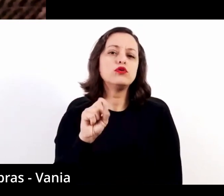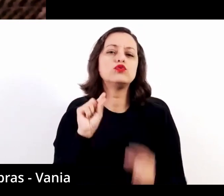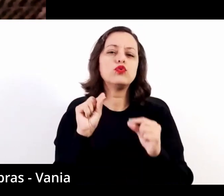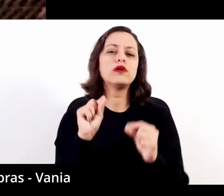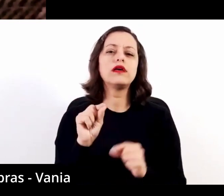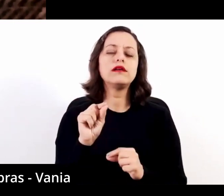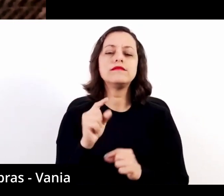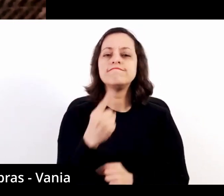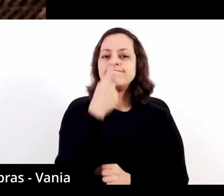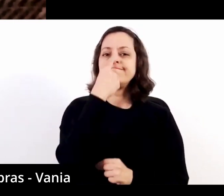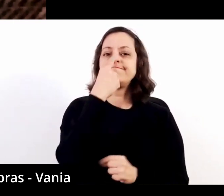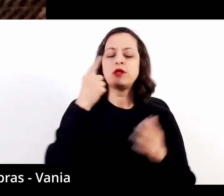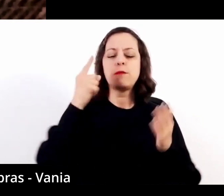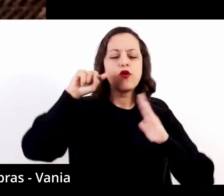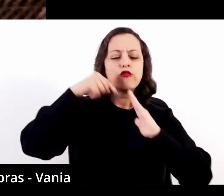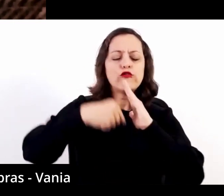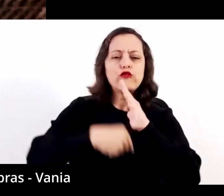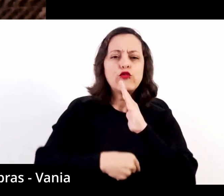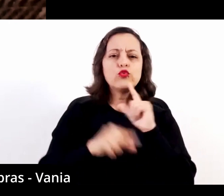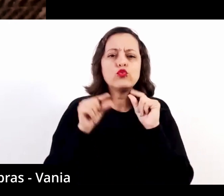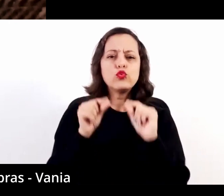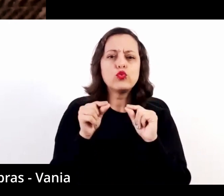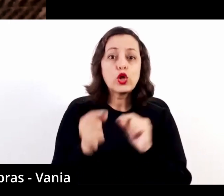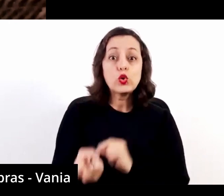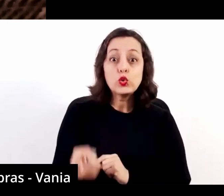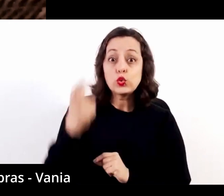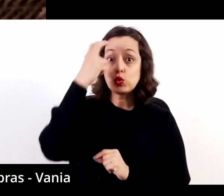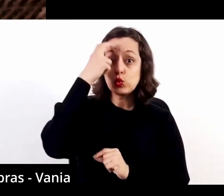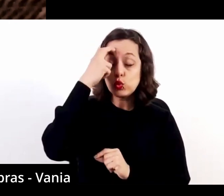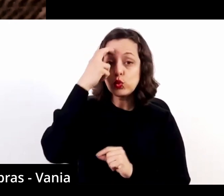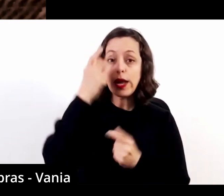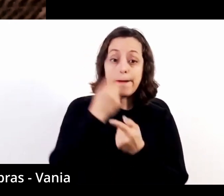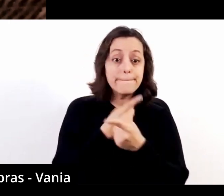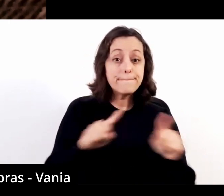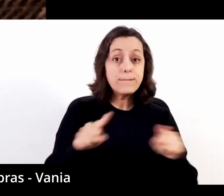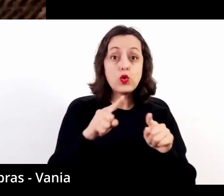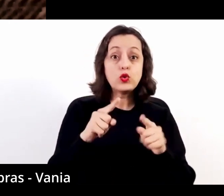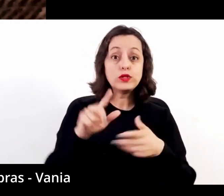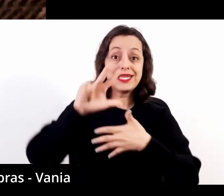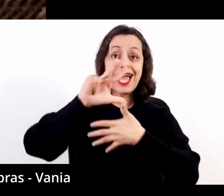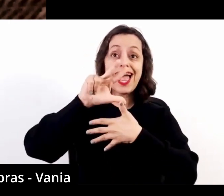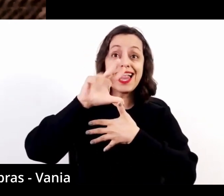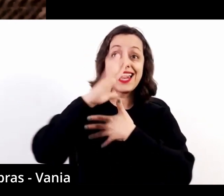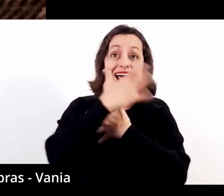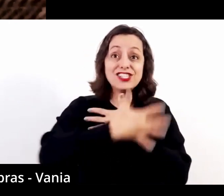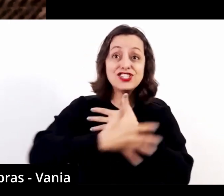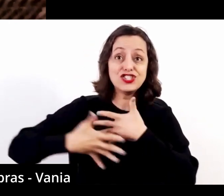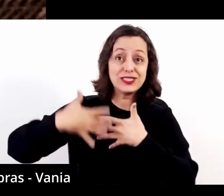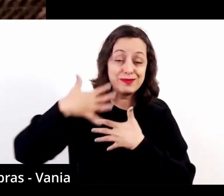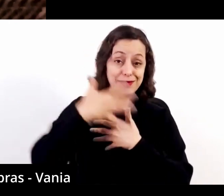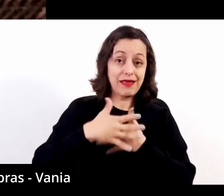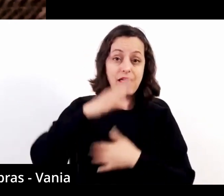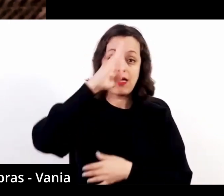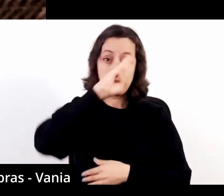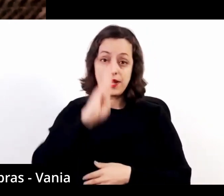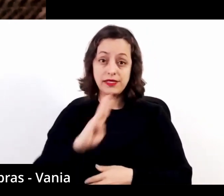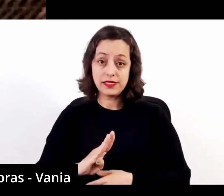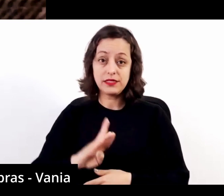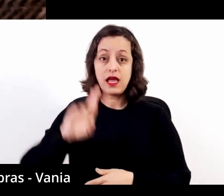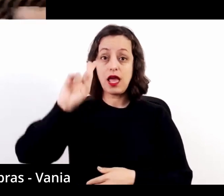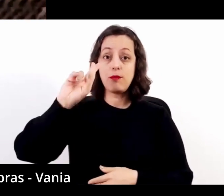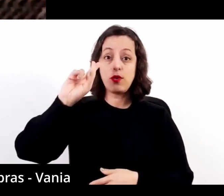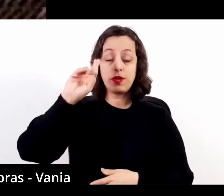conexão com as raízes e a cultura da música latino-americana, de uma maneira geral. Brasil, República